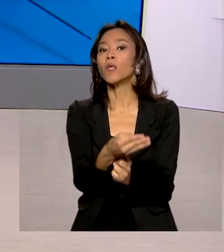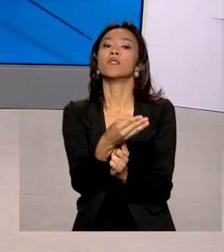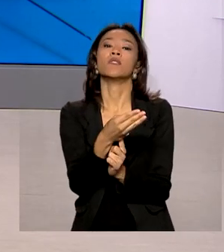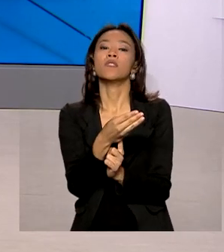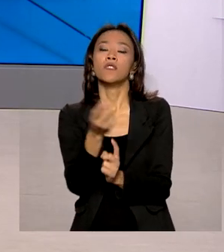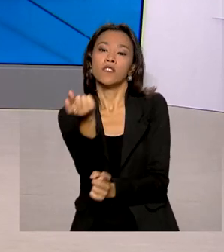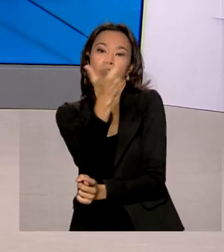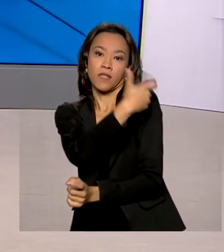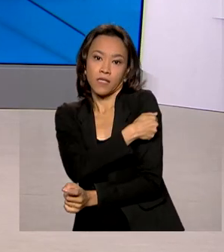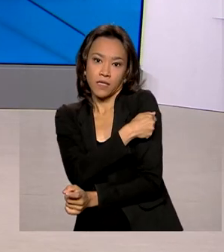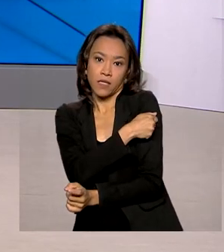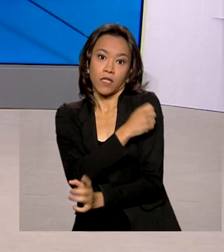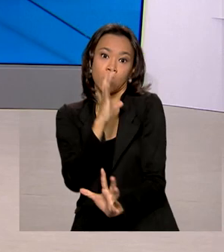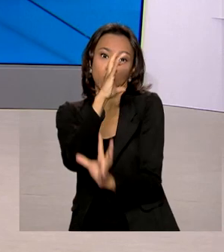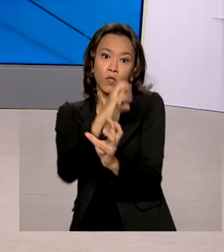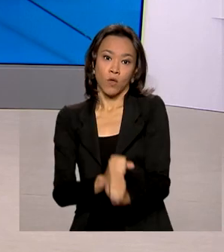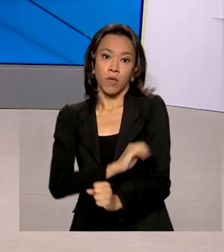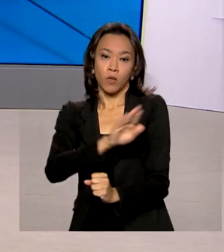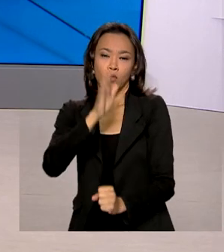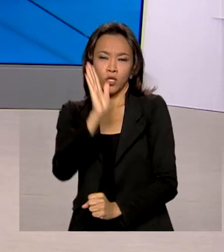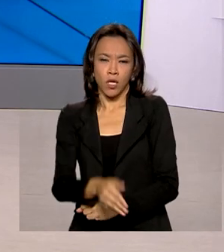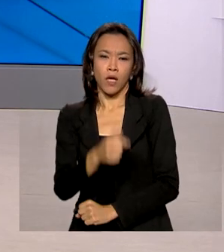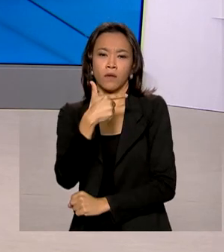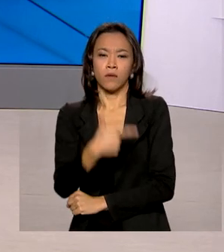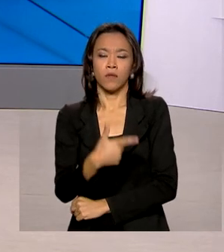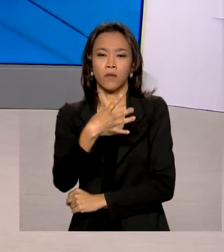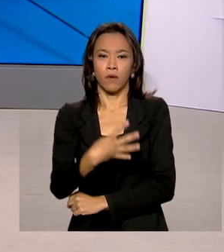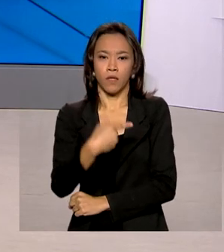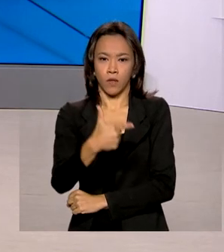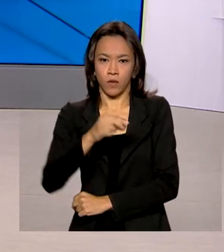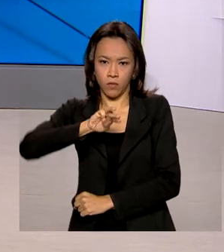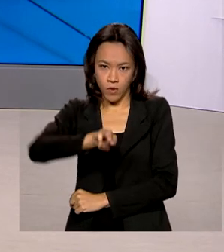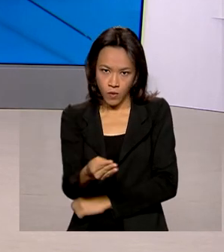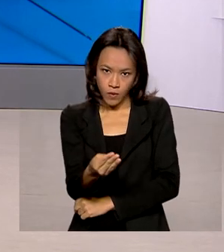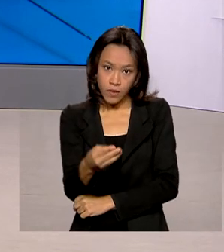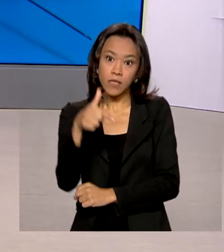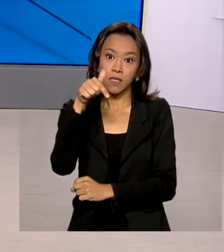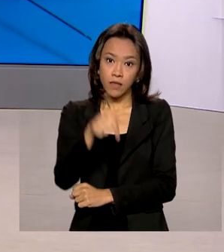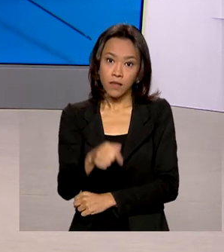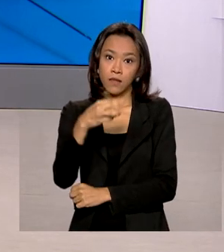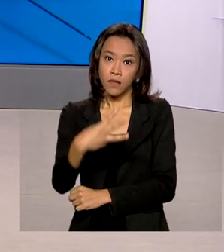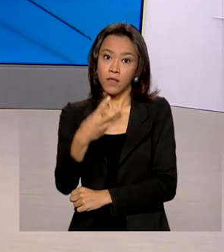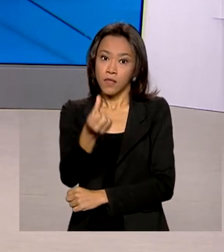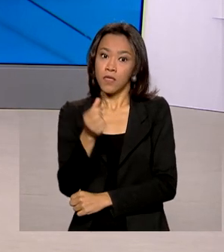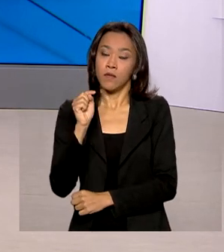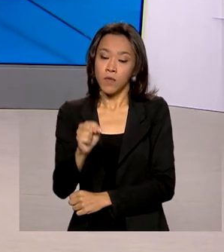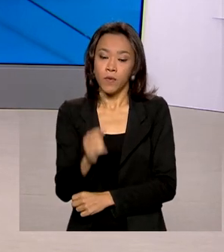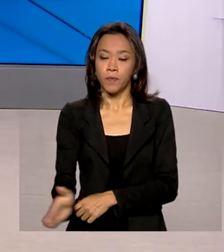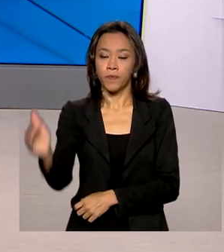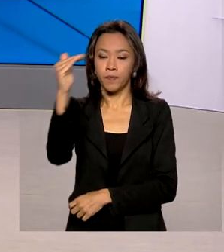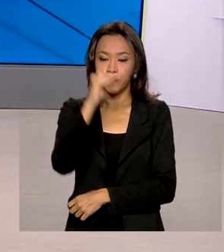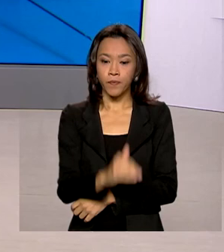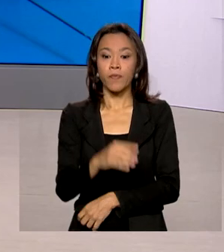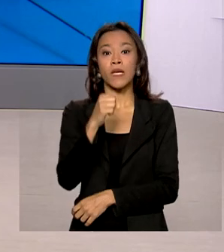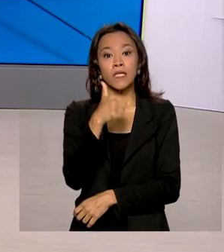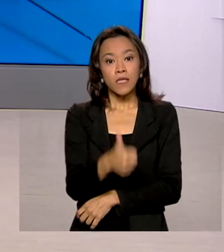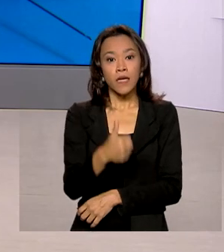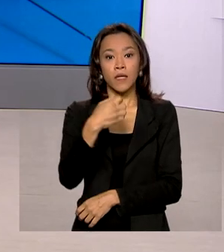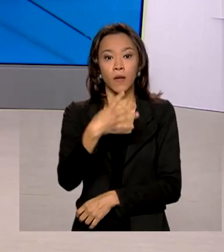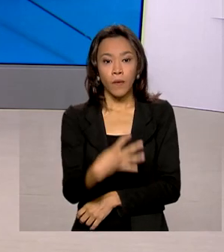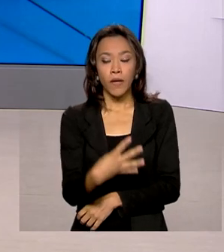aplicadas somam mais de 242 milhões, 736 mil. 147 milhões,